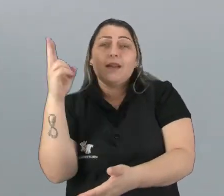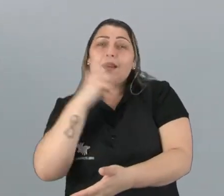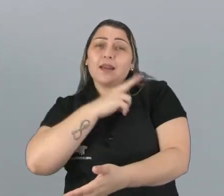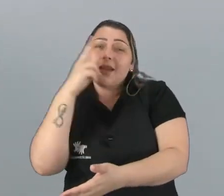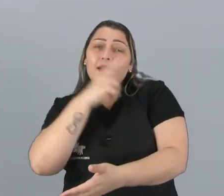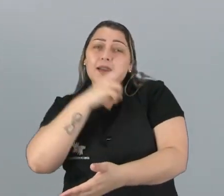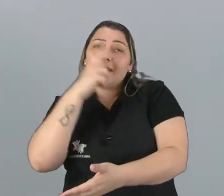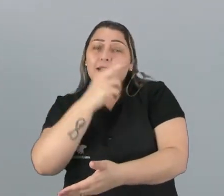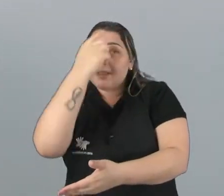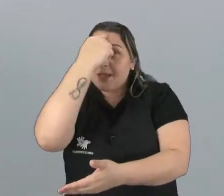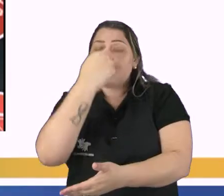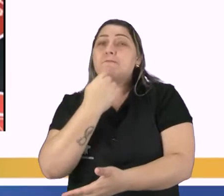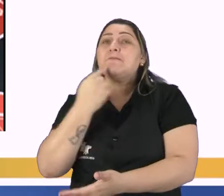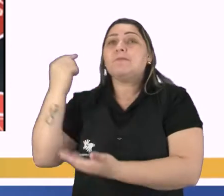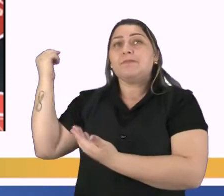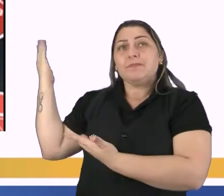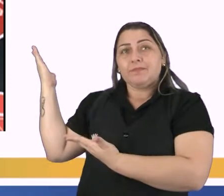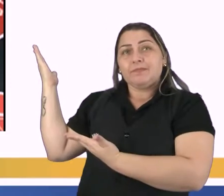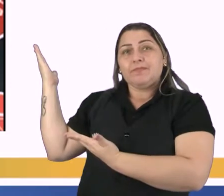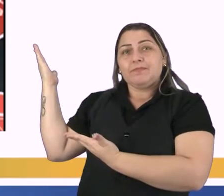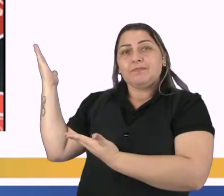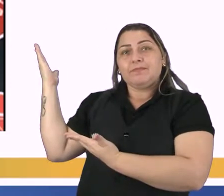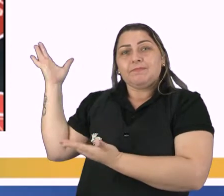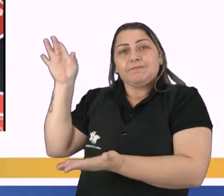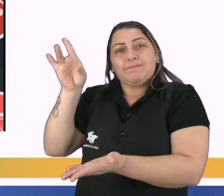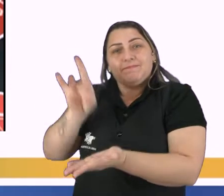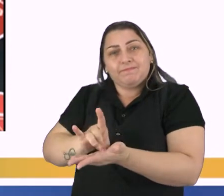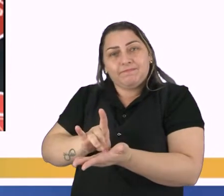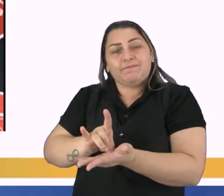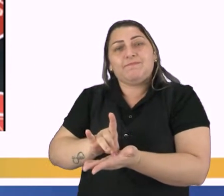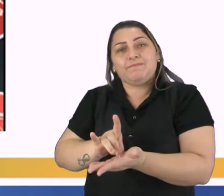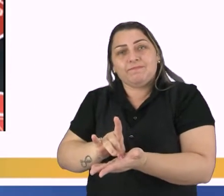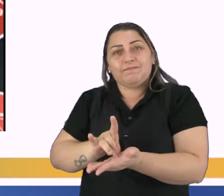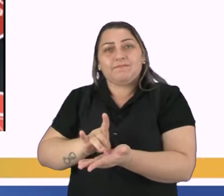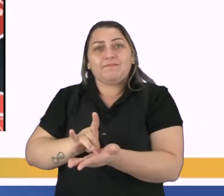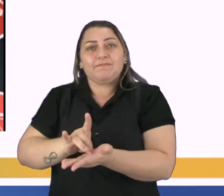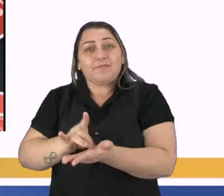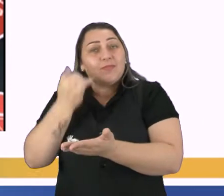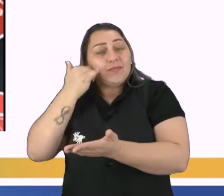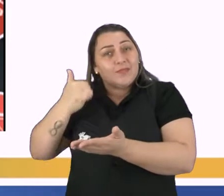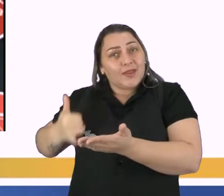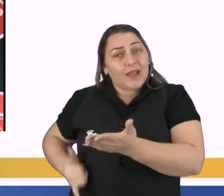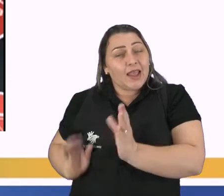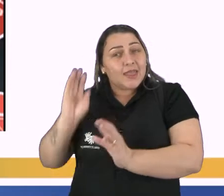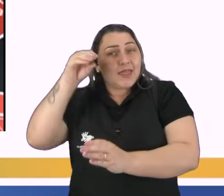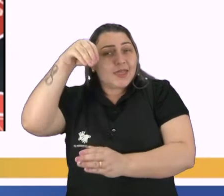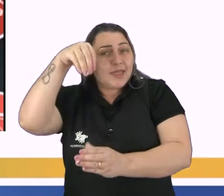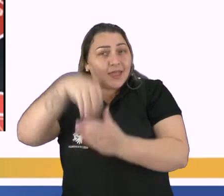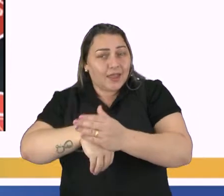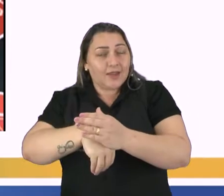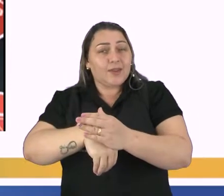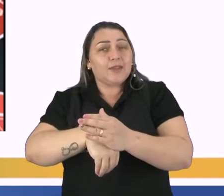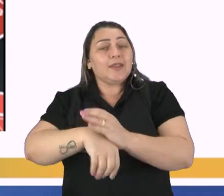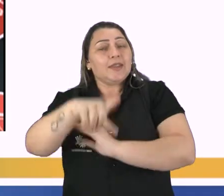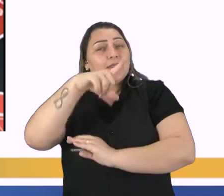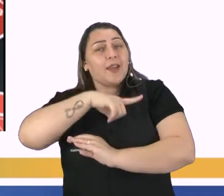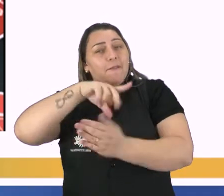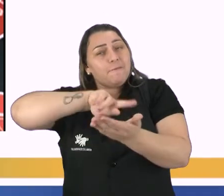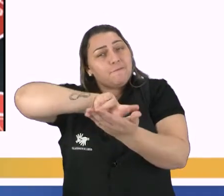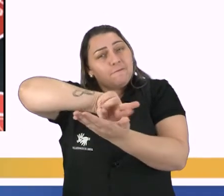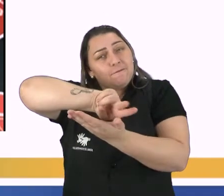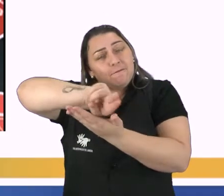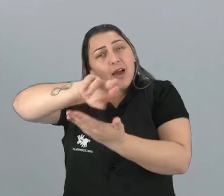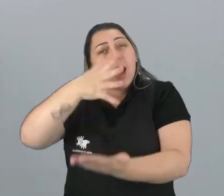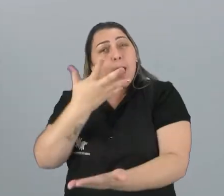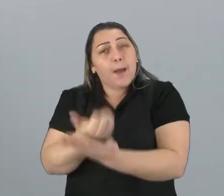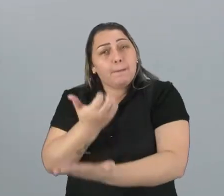nessa imagem aqui, não verdade? Ligado ao smartphone, que dentro desse smartphone existem vários